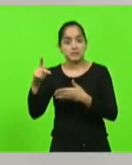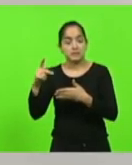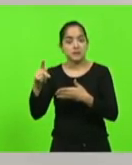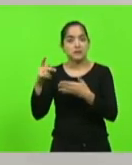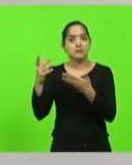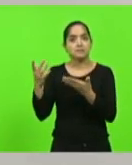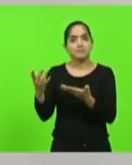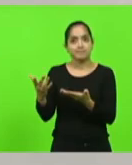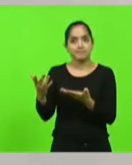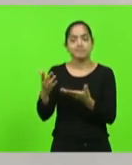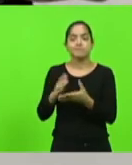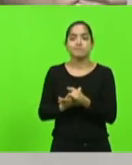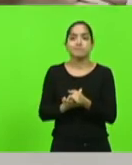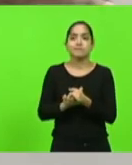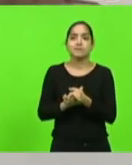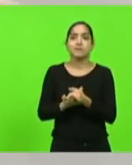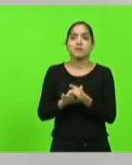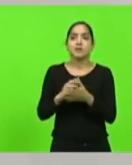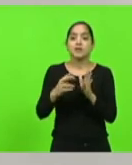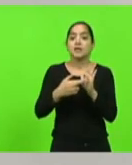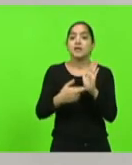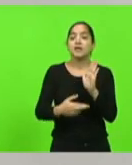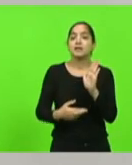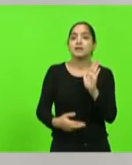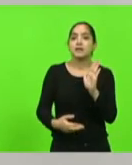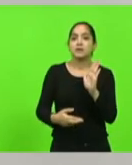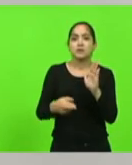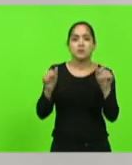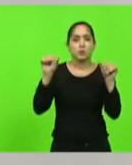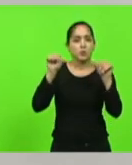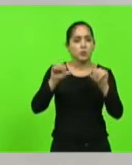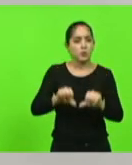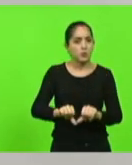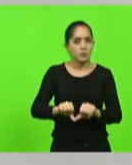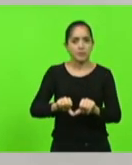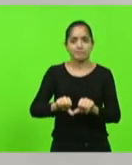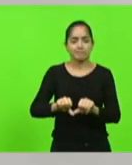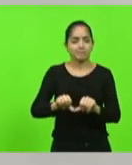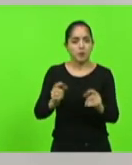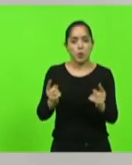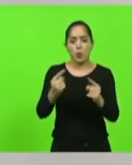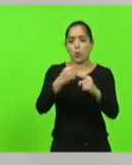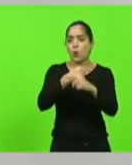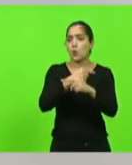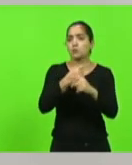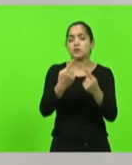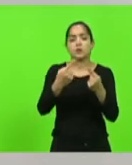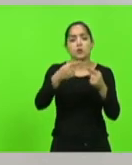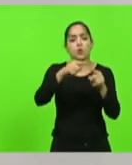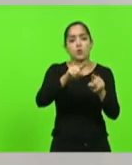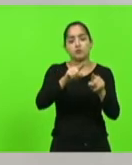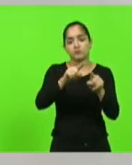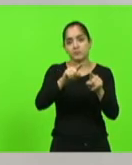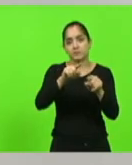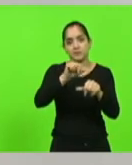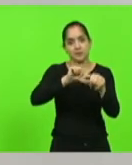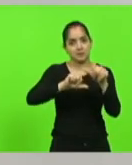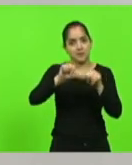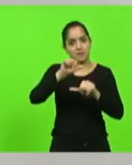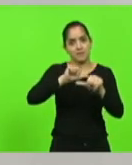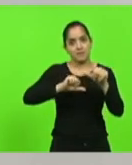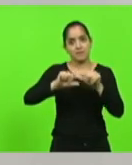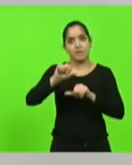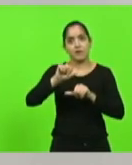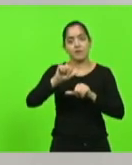e entregou um relatório péssimo, uma contrarreforma, não é mais uma reforma administrativa, é uma